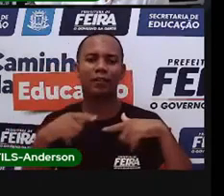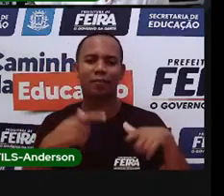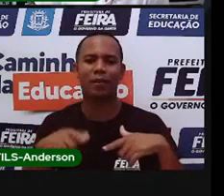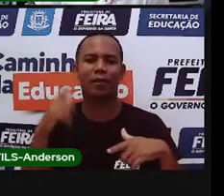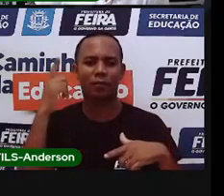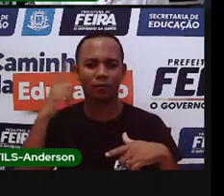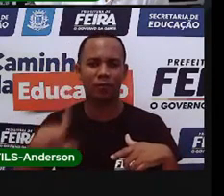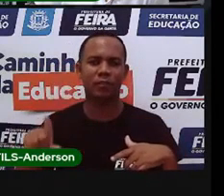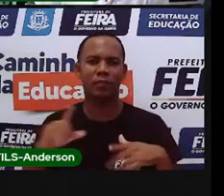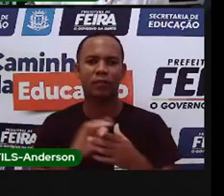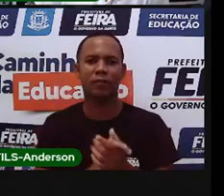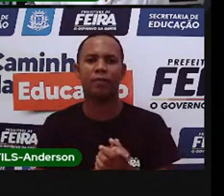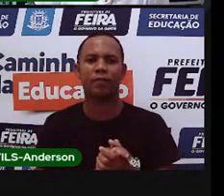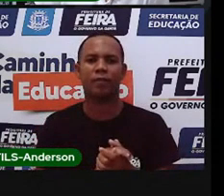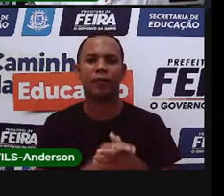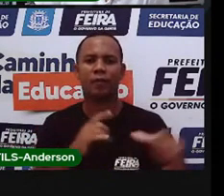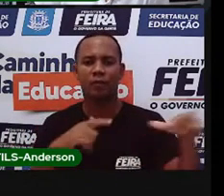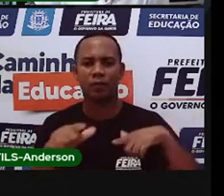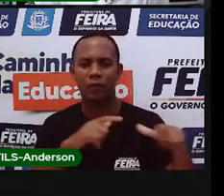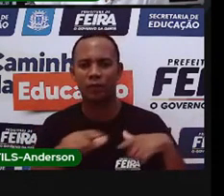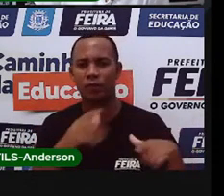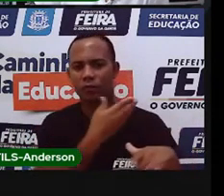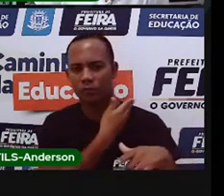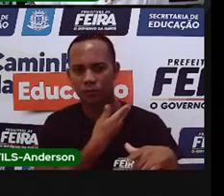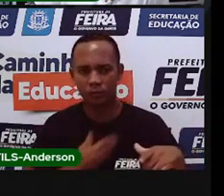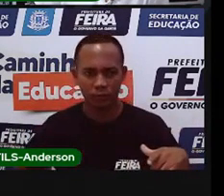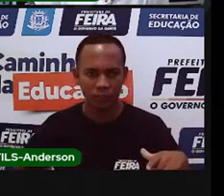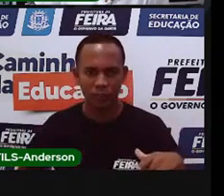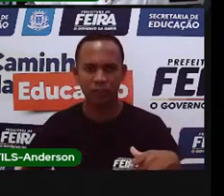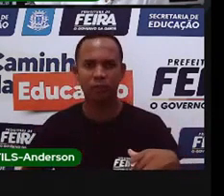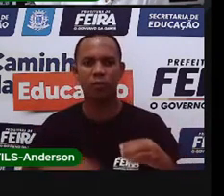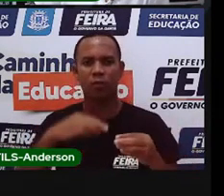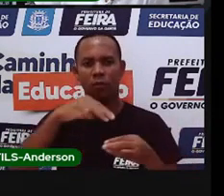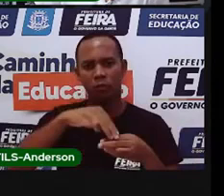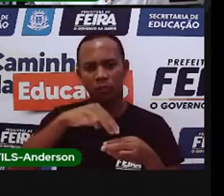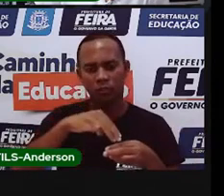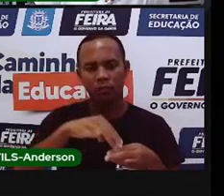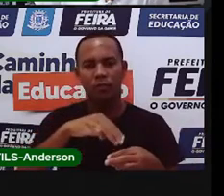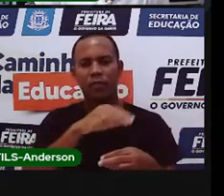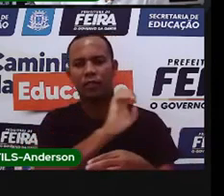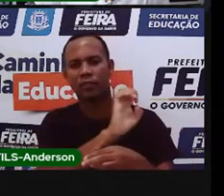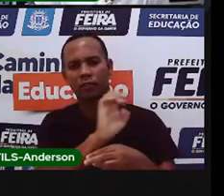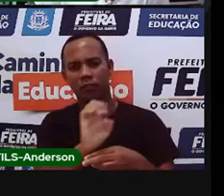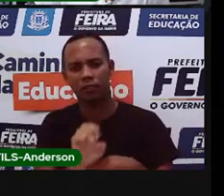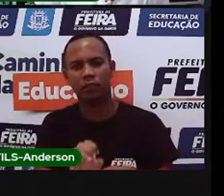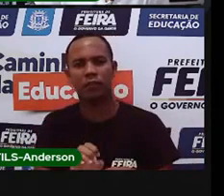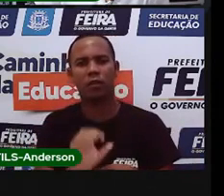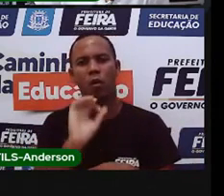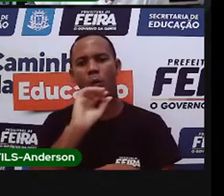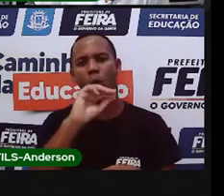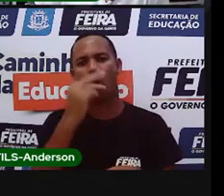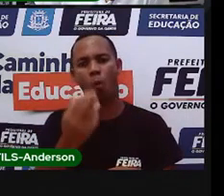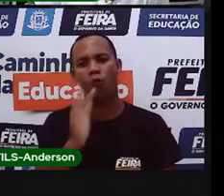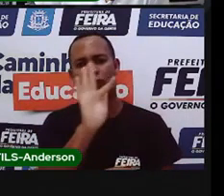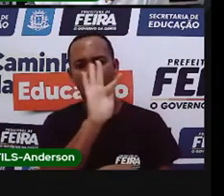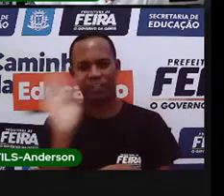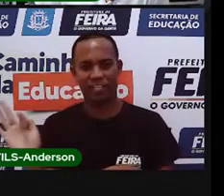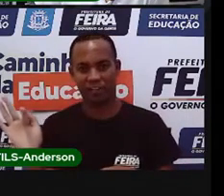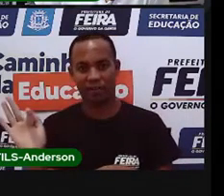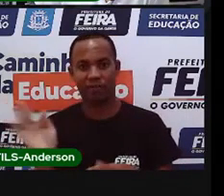o cargo. Os funcionários públicos podem ser municipais, estaduais ou